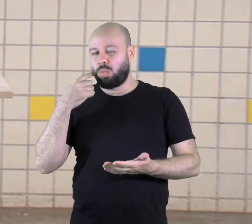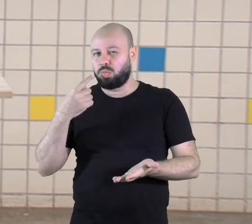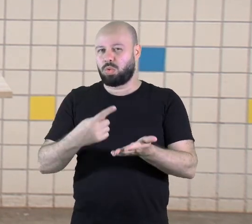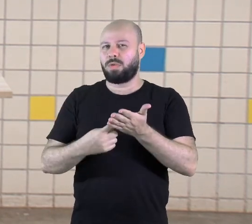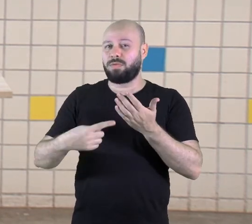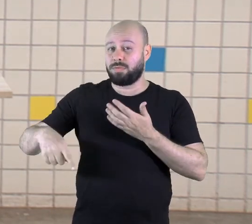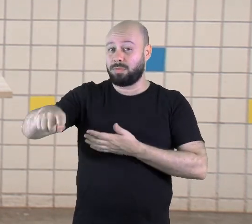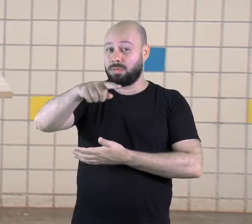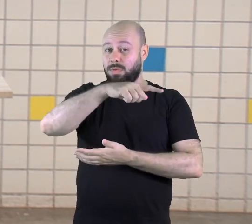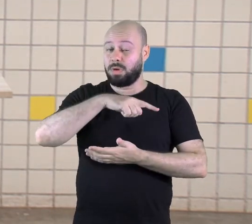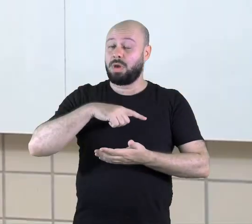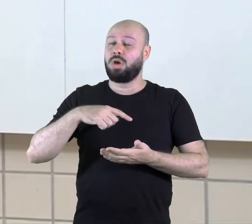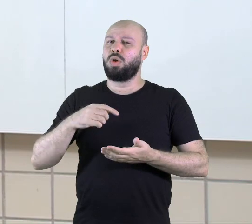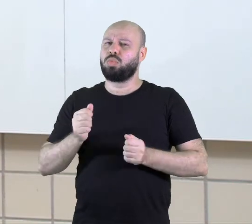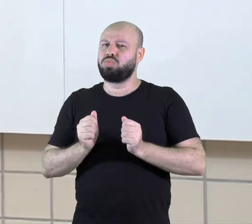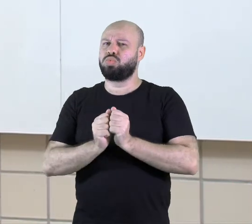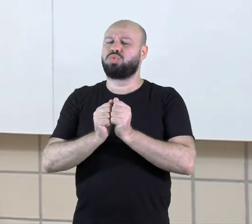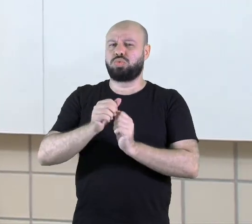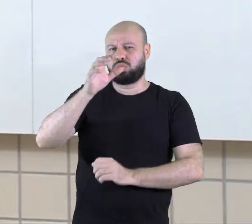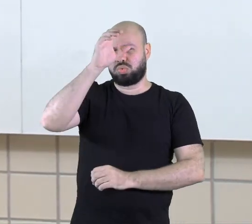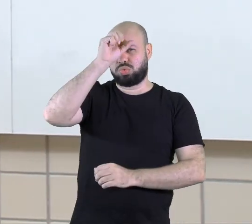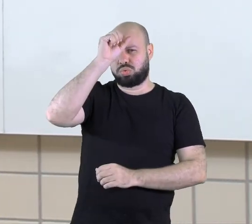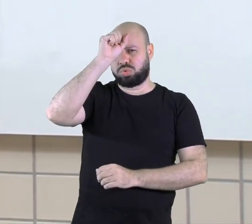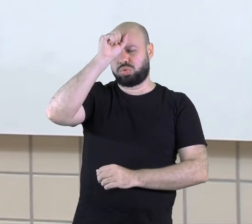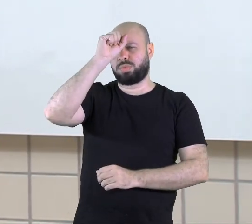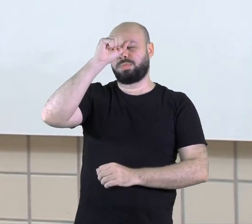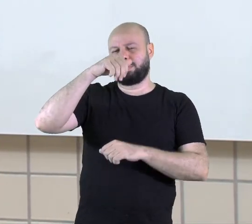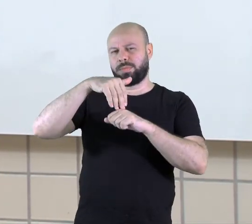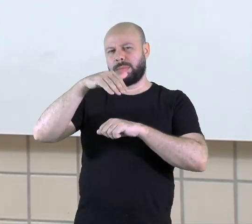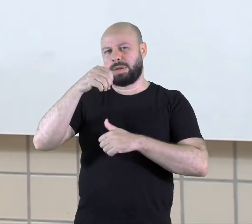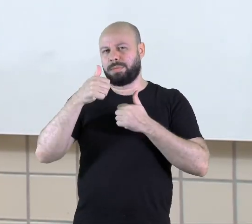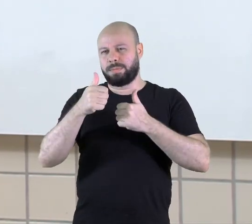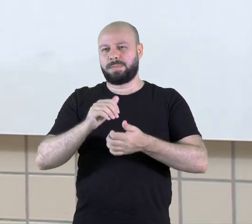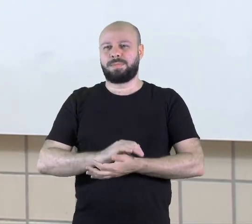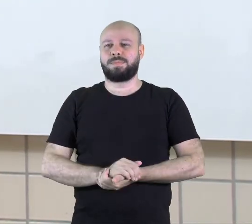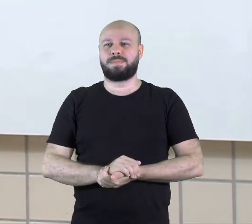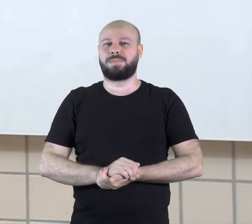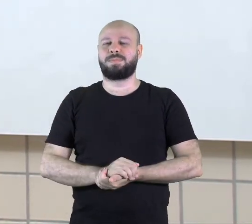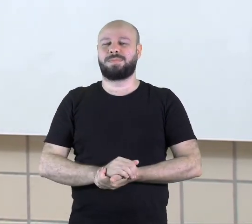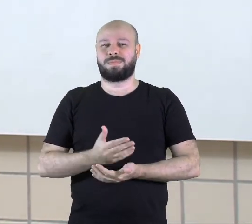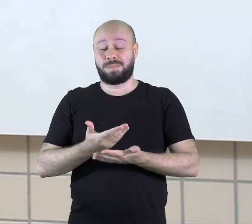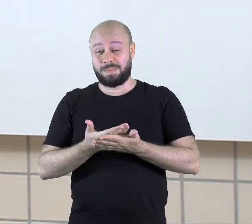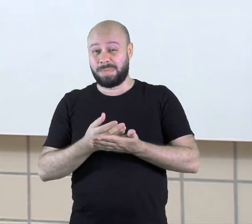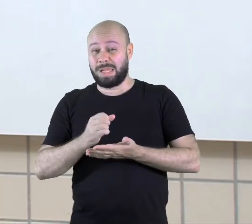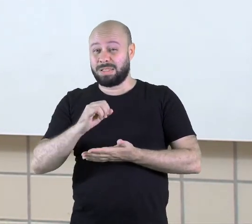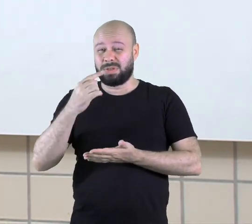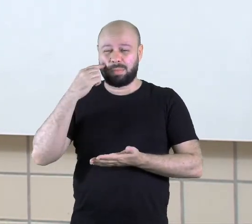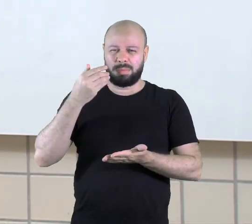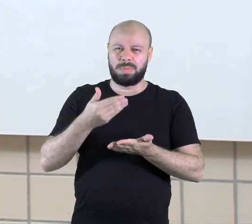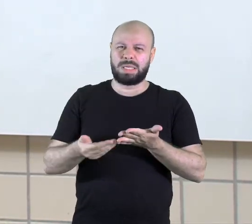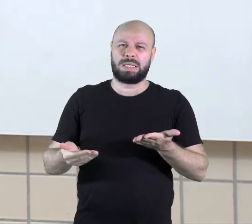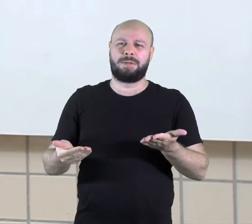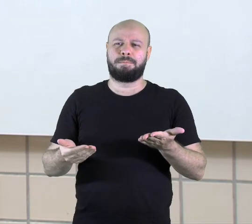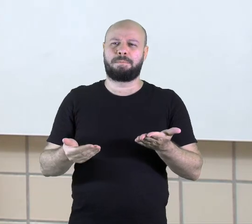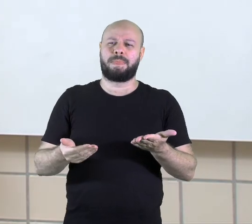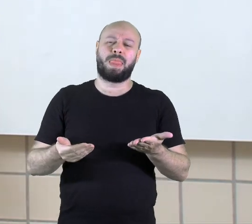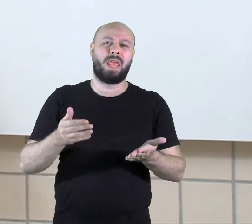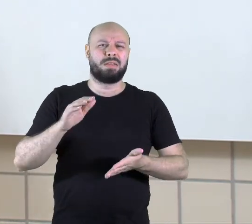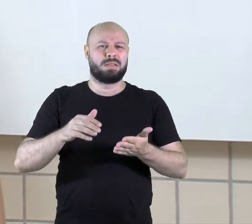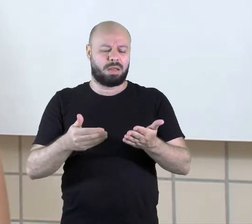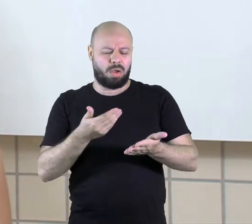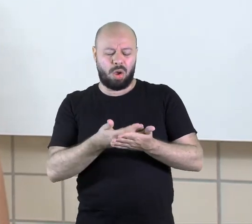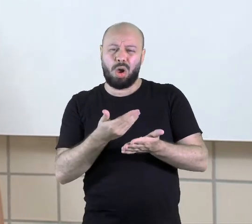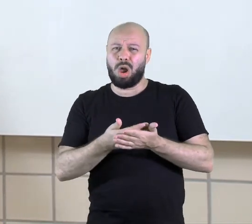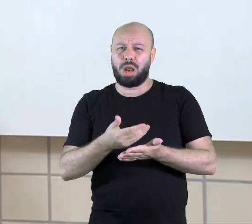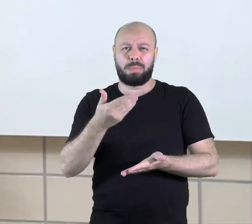estarmos aqui aprendendo um pouco mais em nossas aulas. Se você perdeu alguma aula,